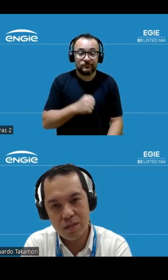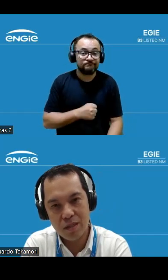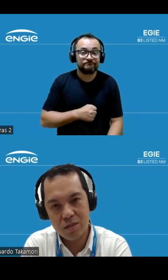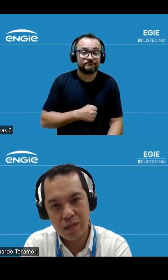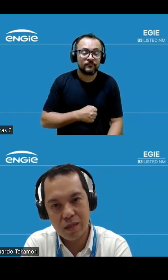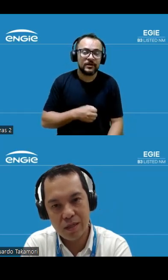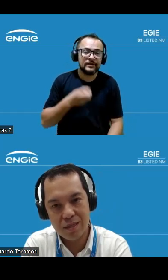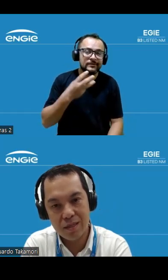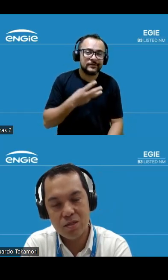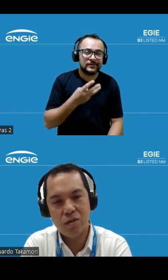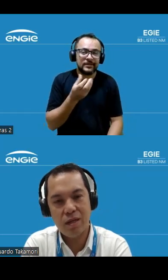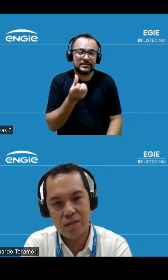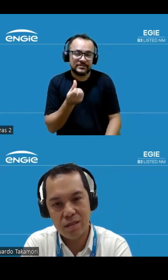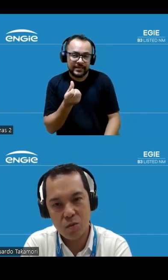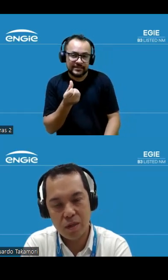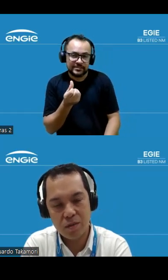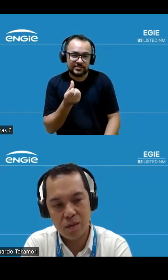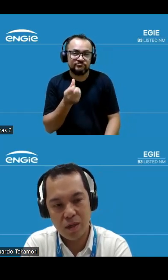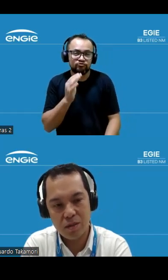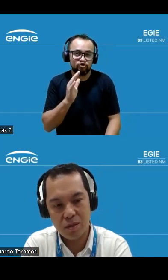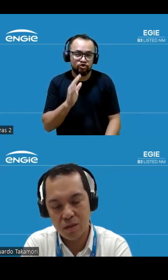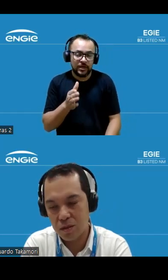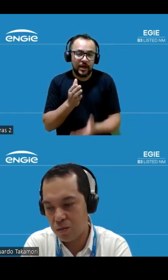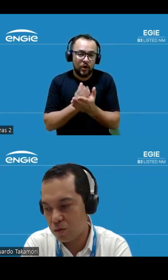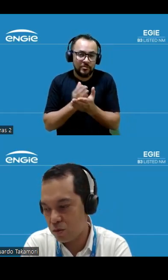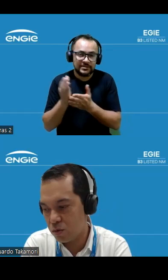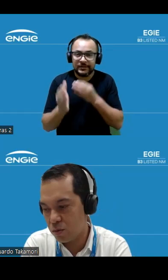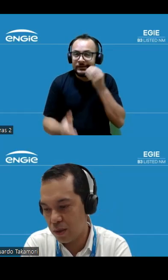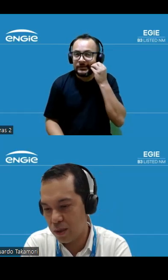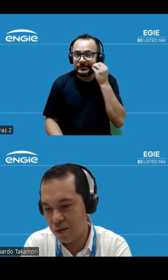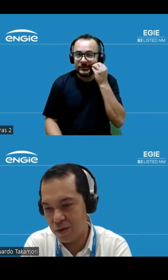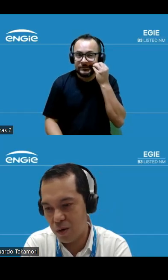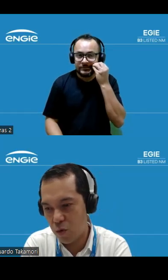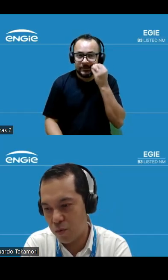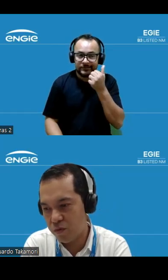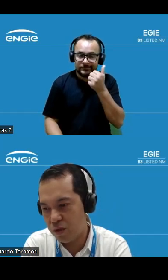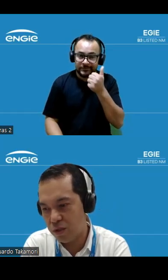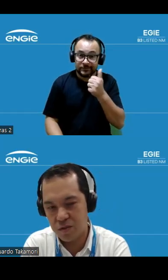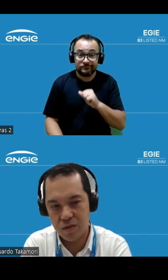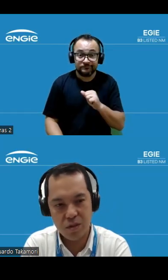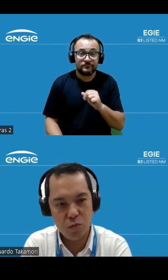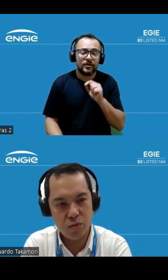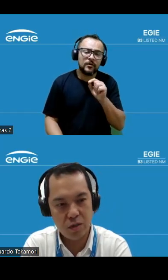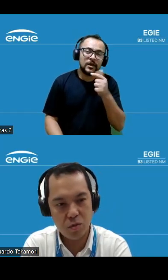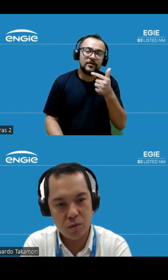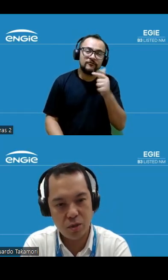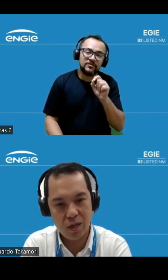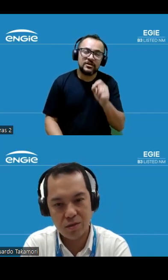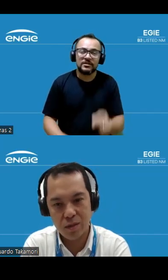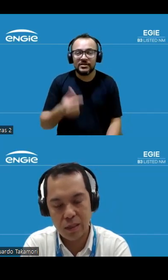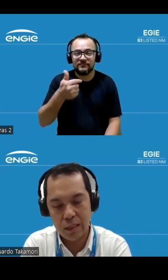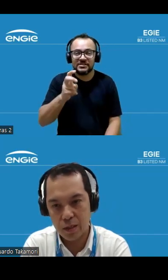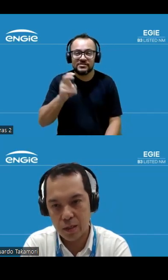36 unidades adicionais em operação em teste. Então, isso leva a algo como 20% a 25% do